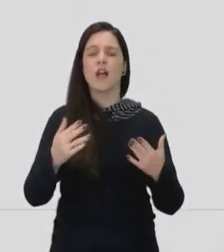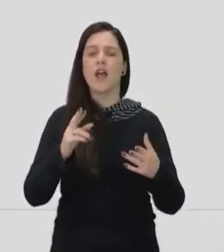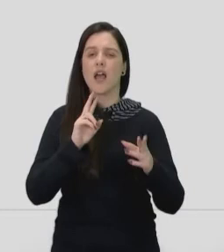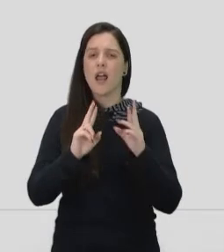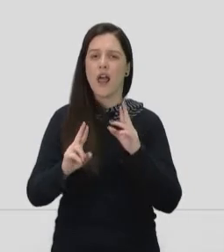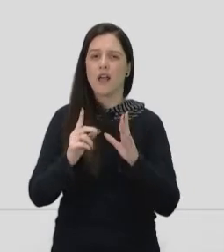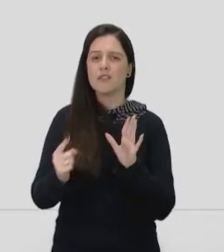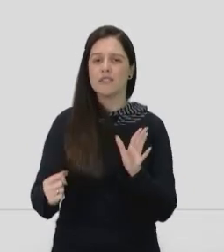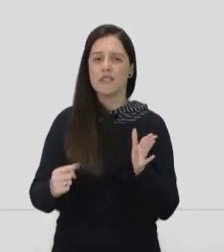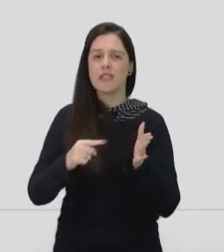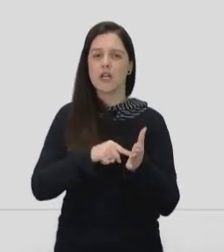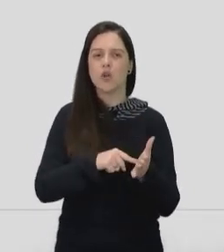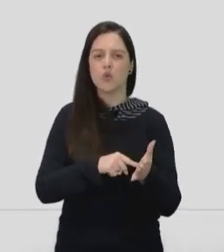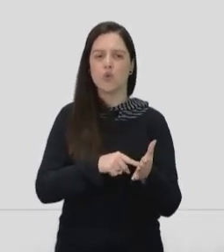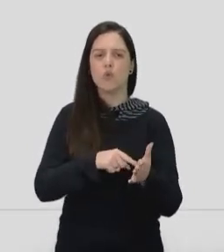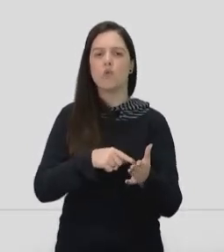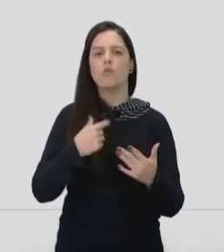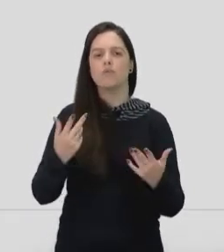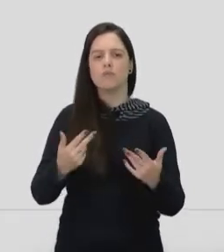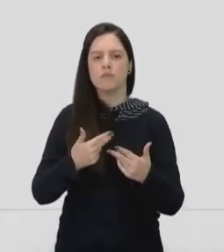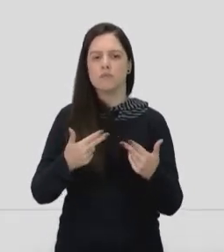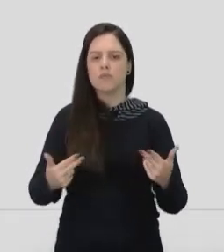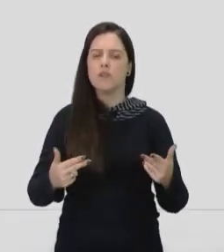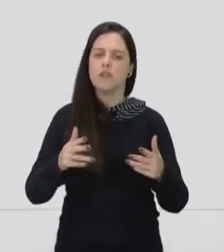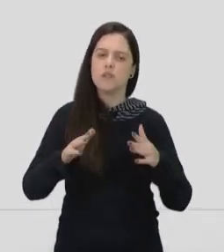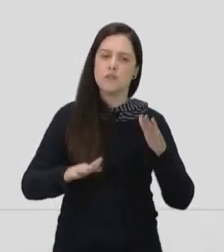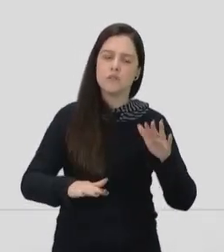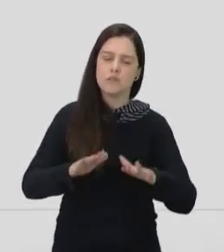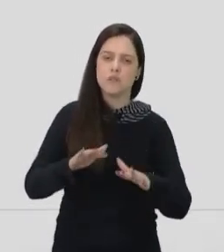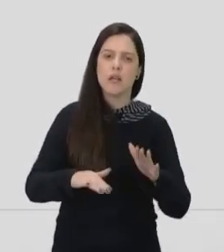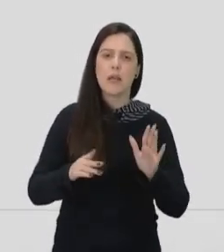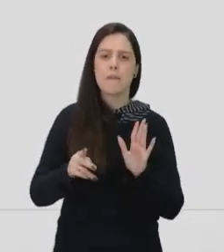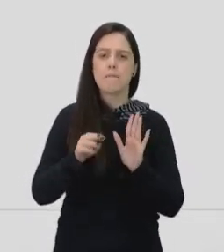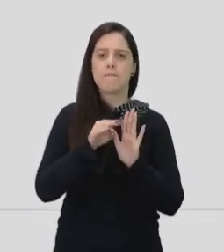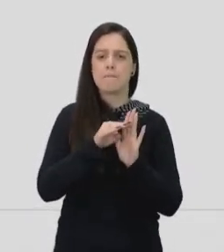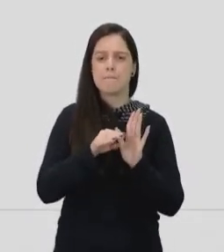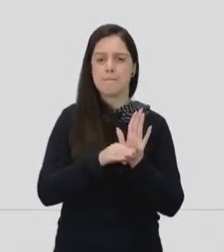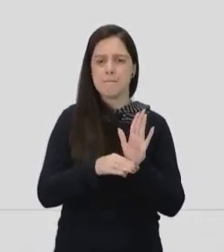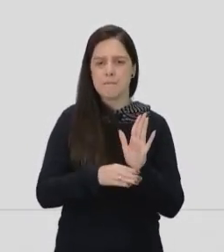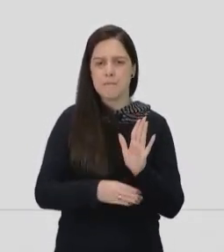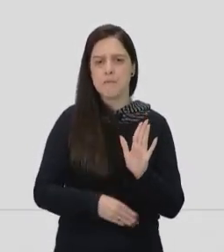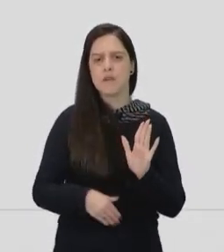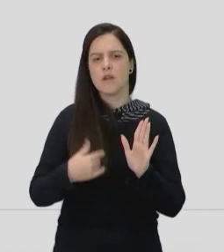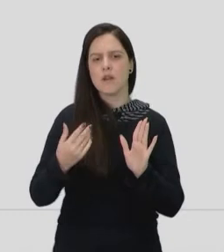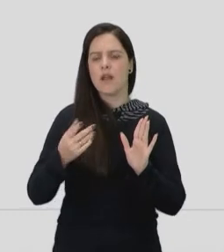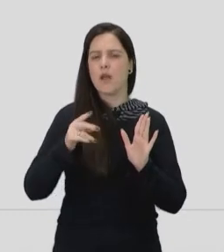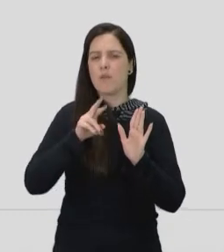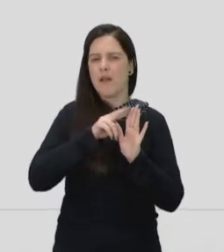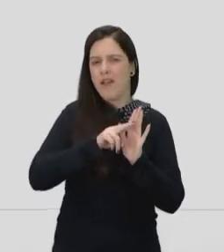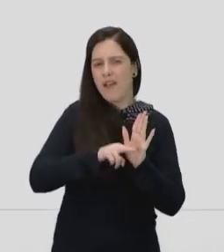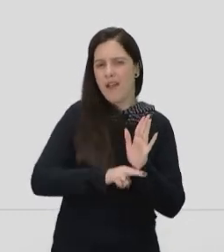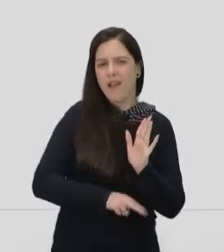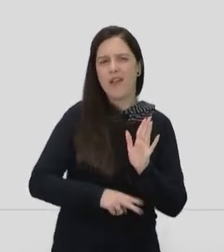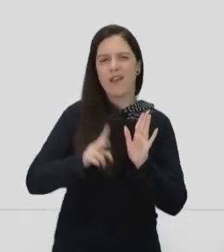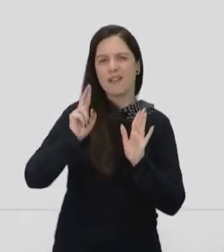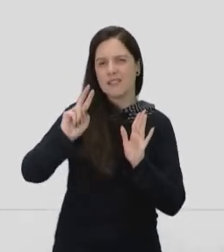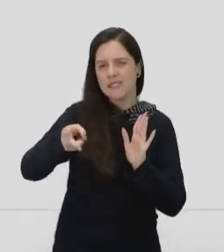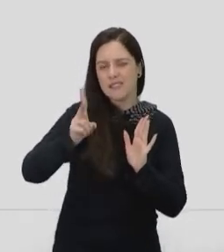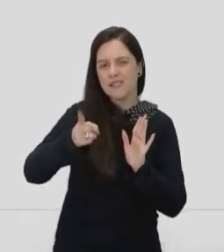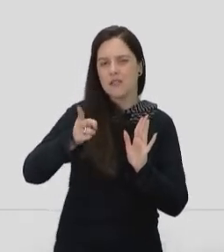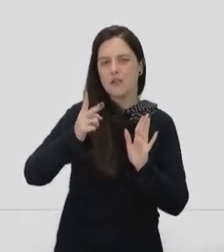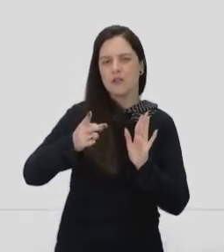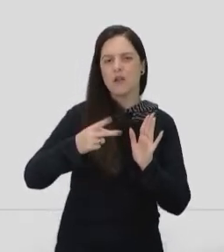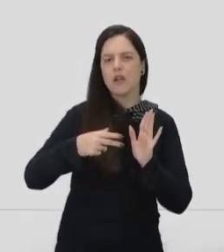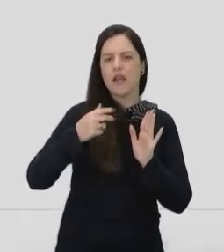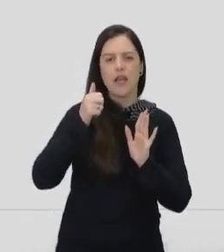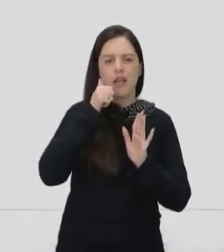denúncia, a situação, além daquele padrão estereotipado que a mulher carrega, de que sempre é a